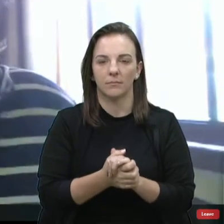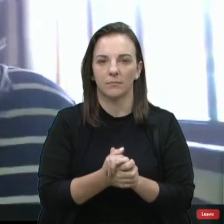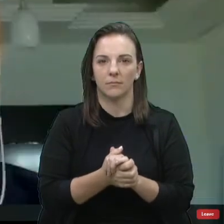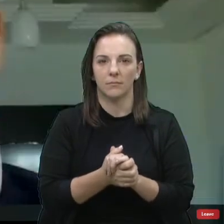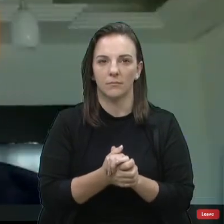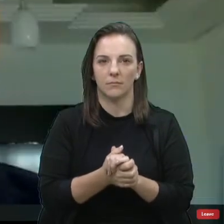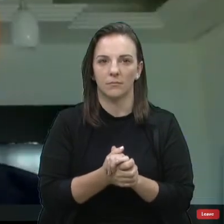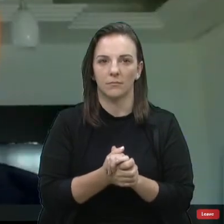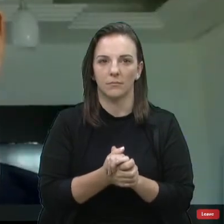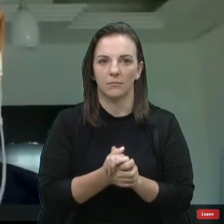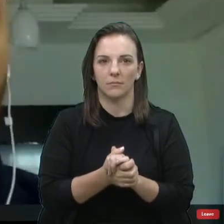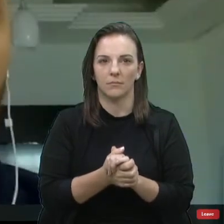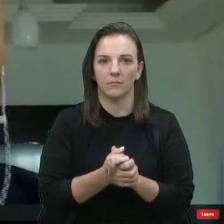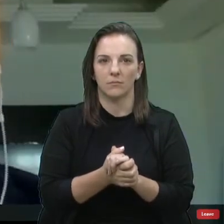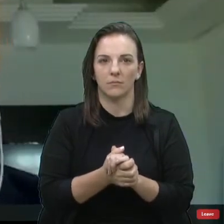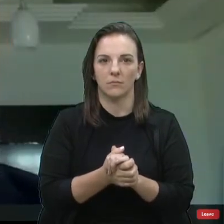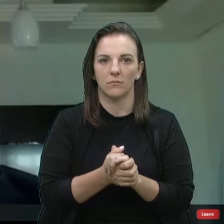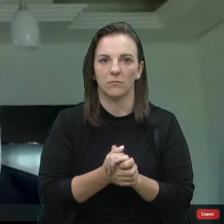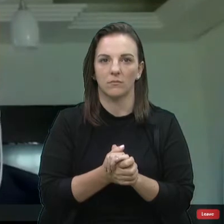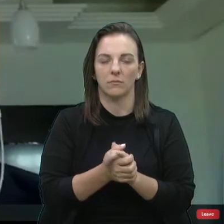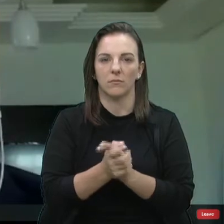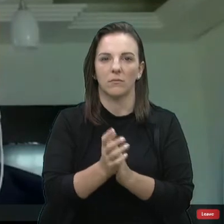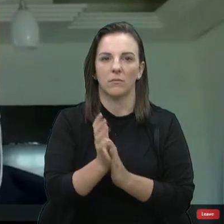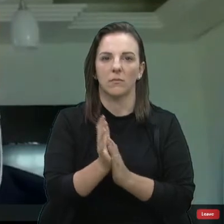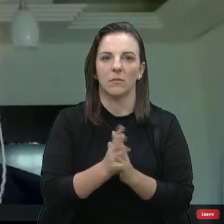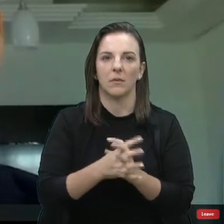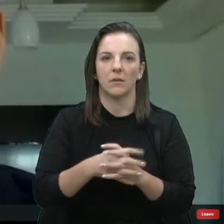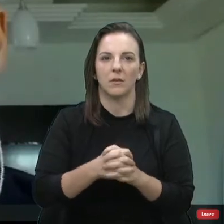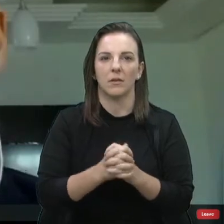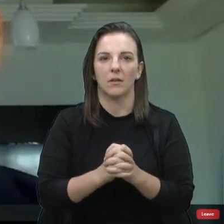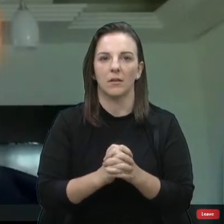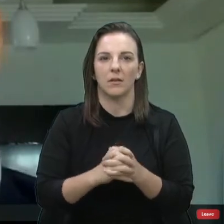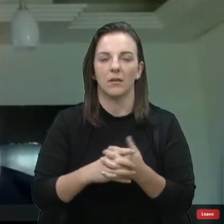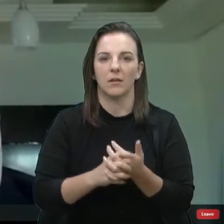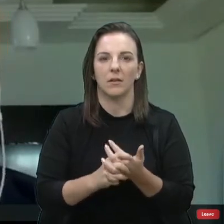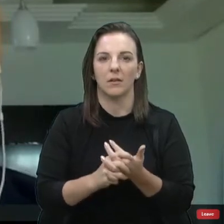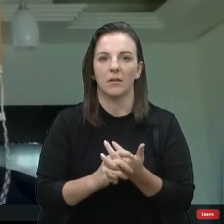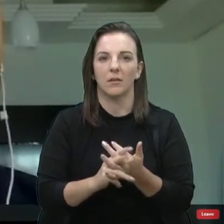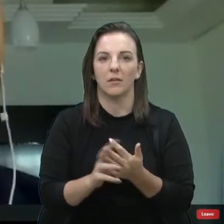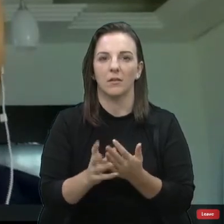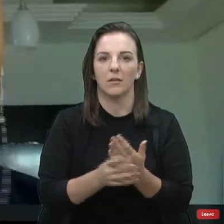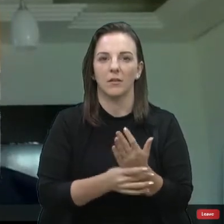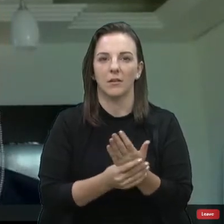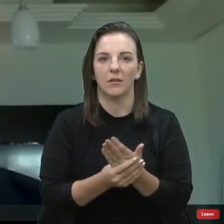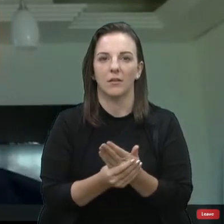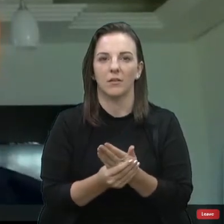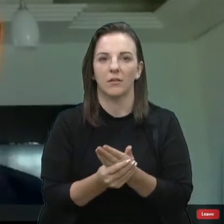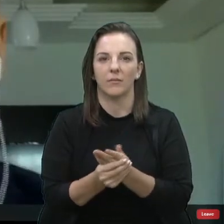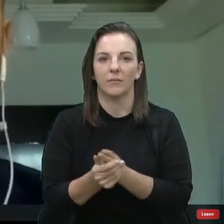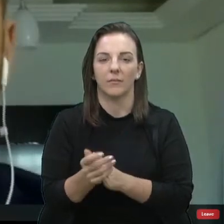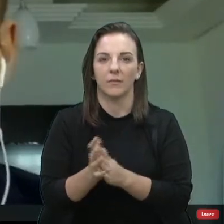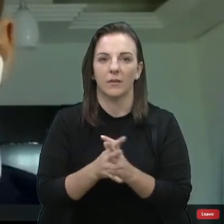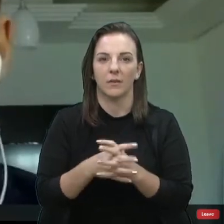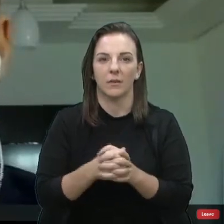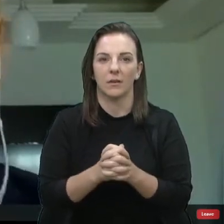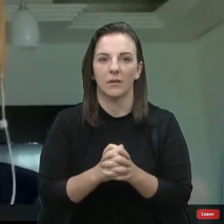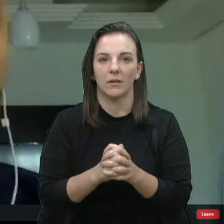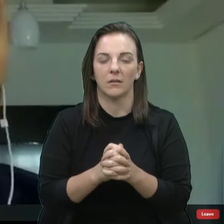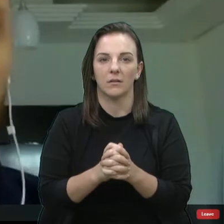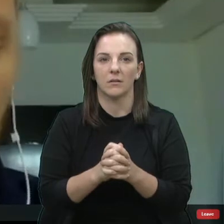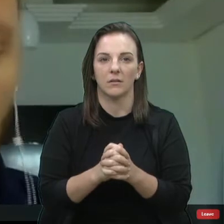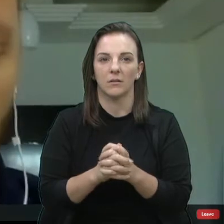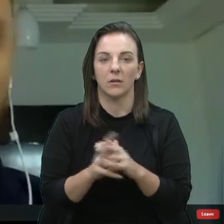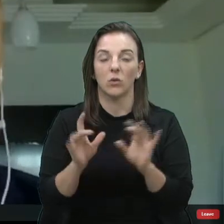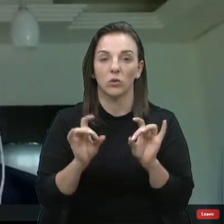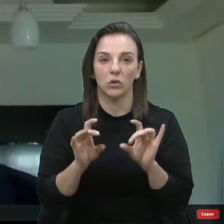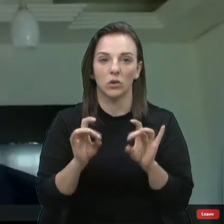Depois eu permito, vereador Denise, eu apenas comecei a fazer meu pronunciamento aqui só um minutinho. Então, eu queria dizer